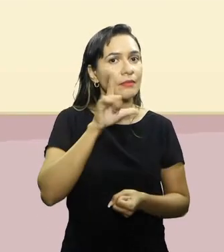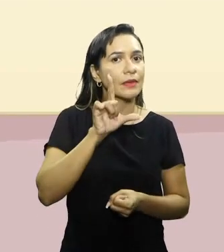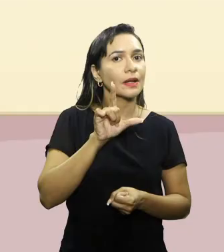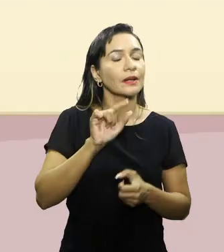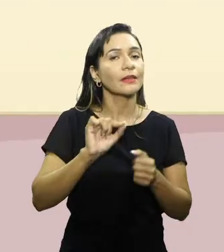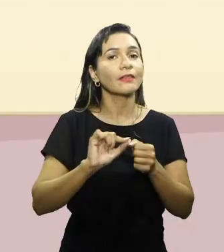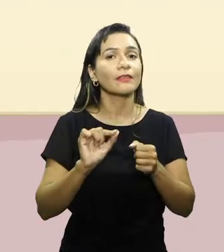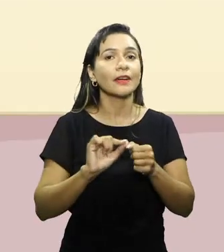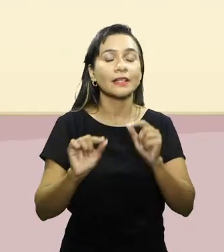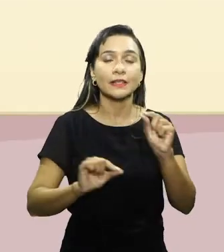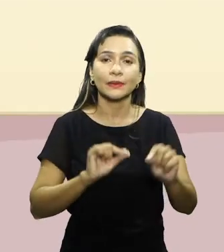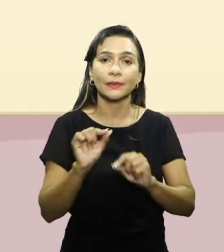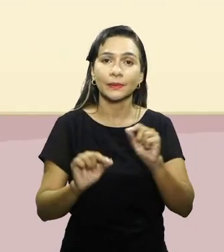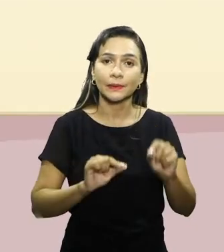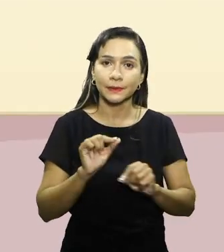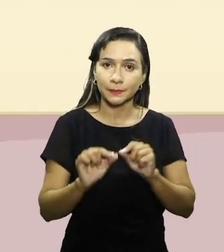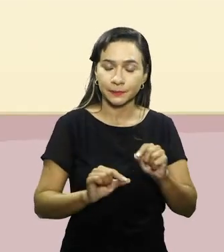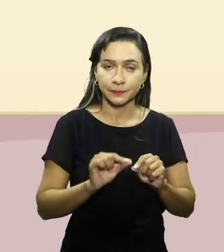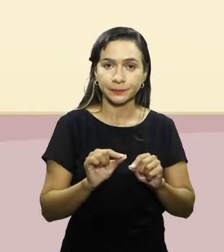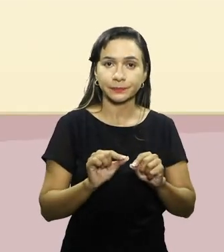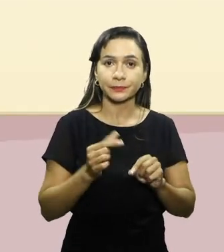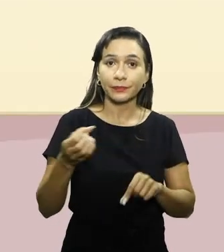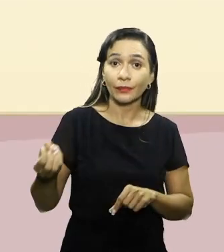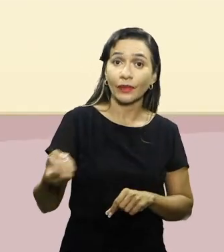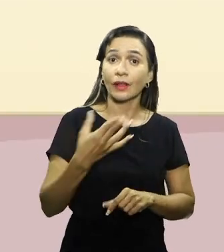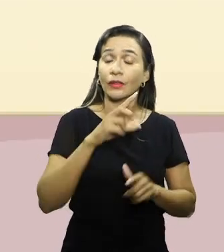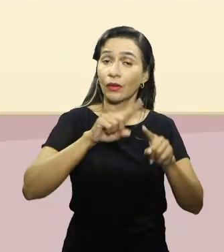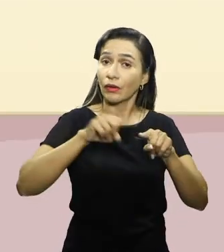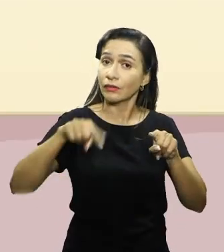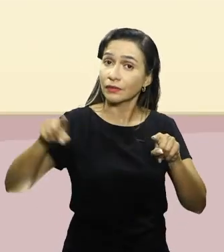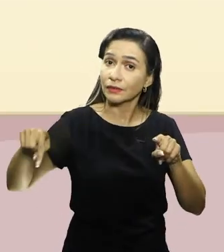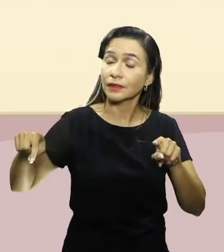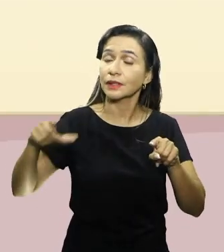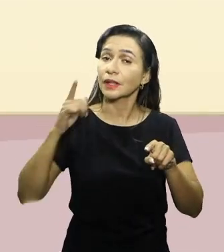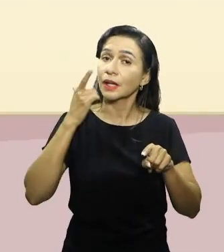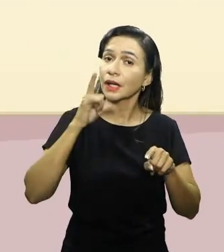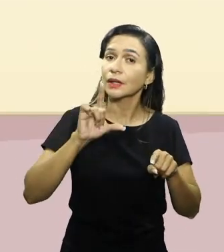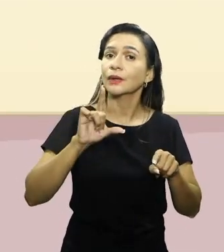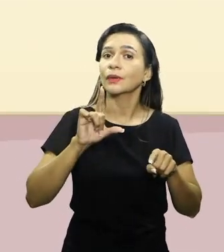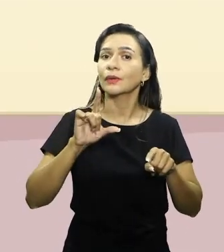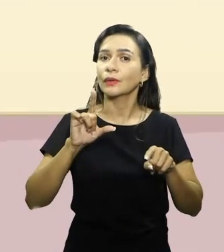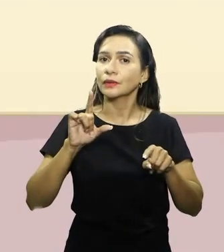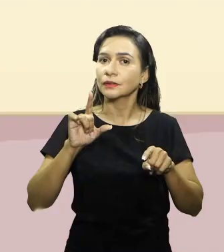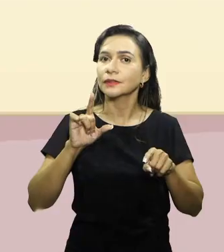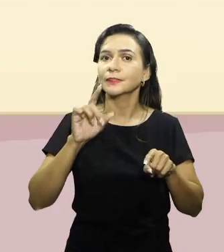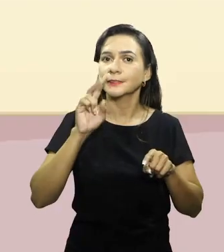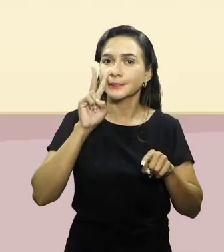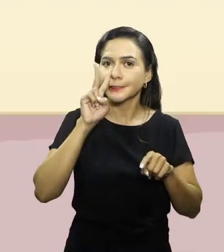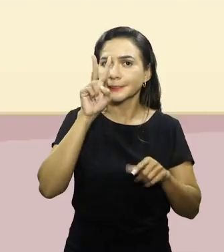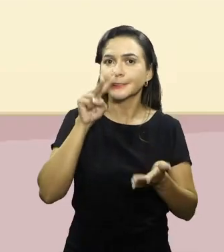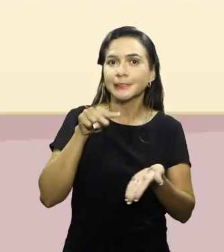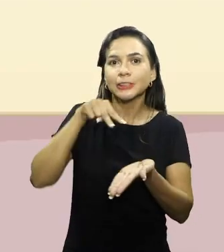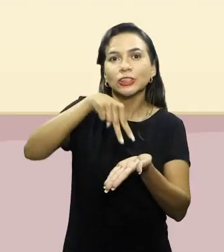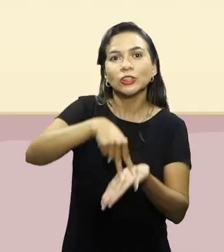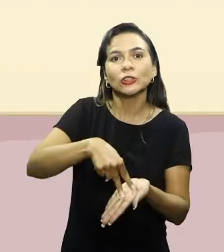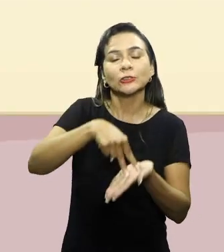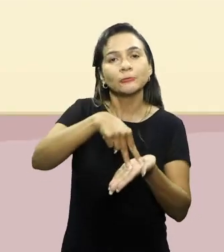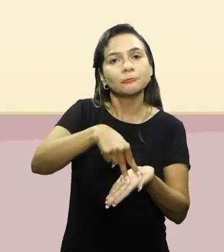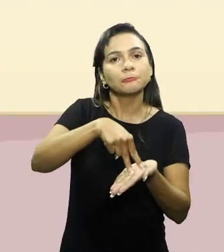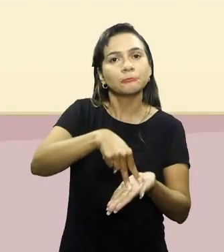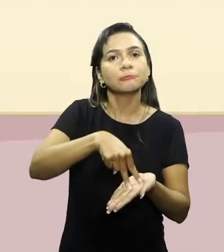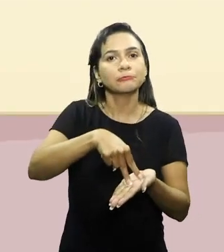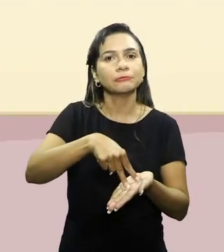ganhando novas variáveis, ou ganhando resistência às suas capacidades físicas,